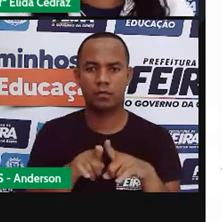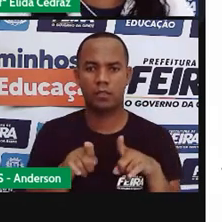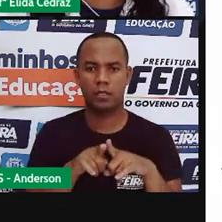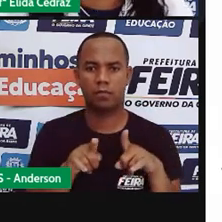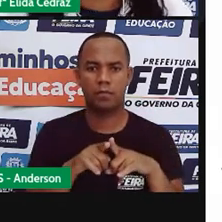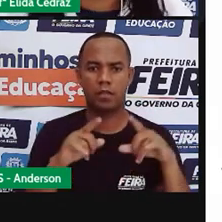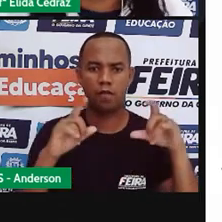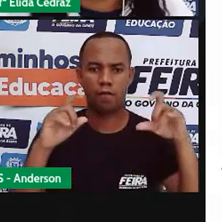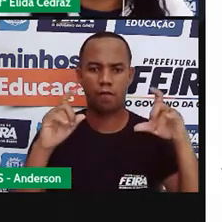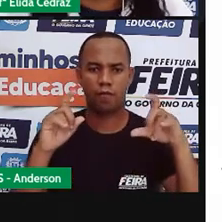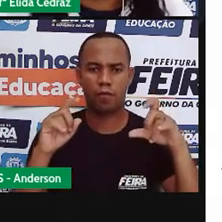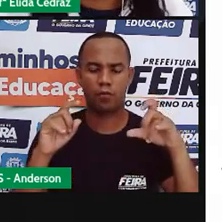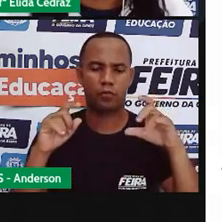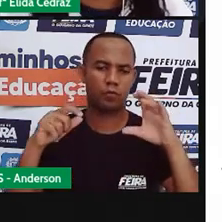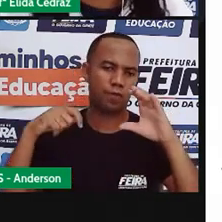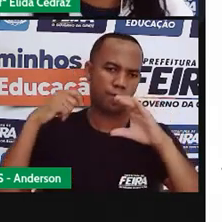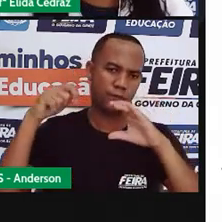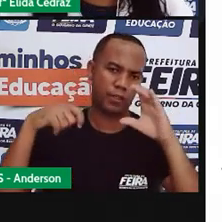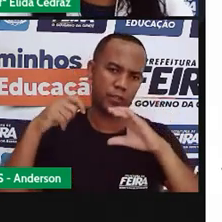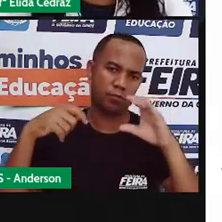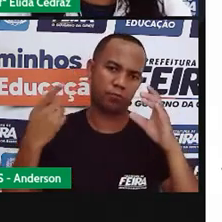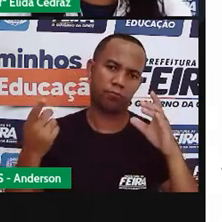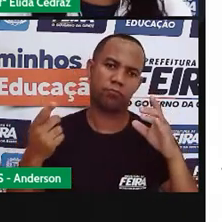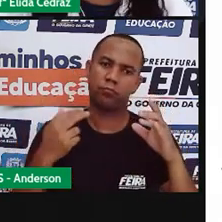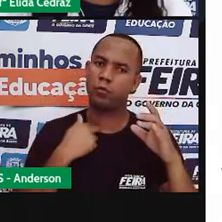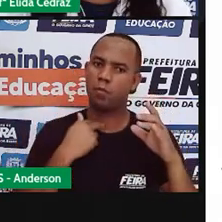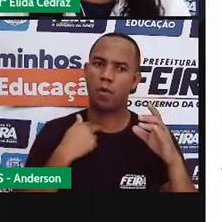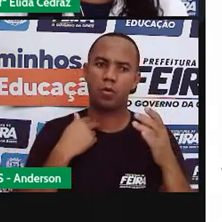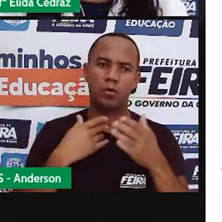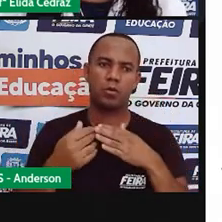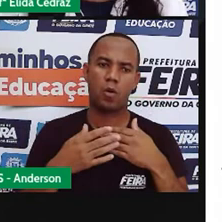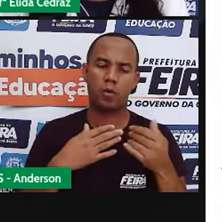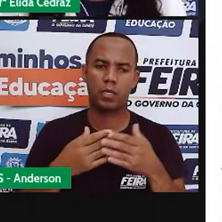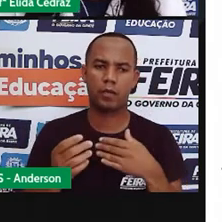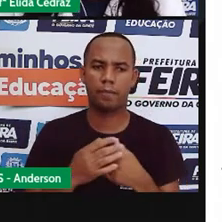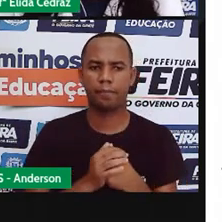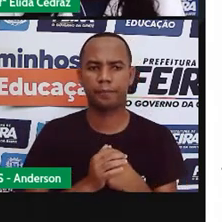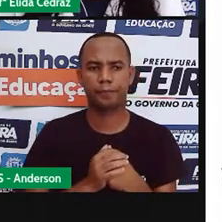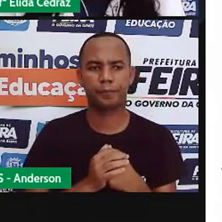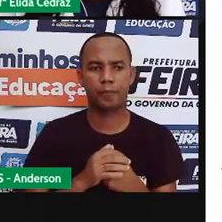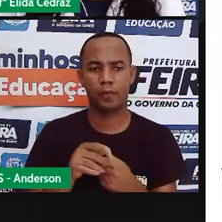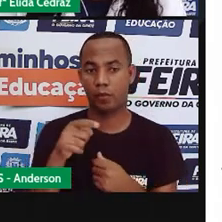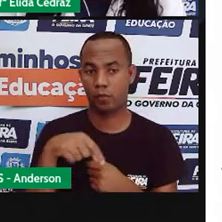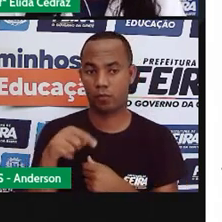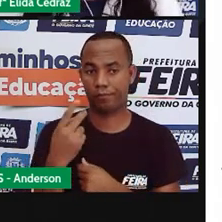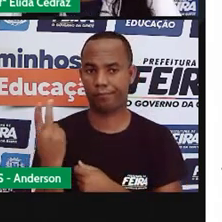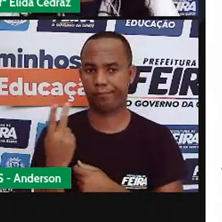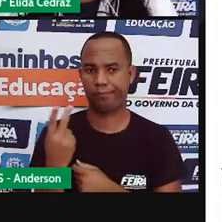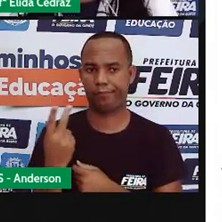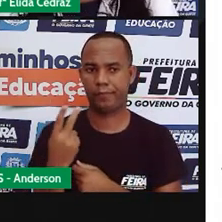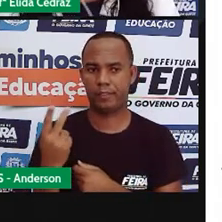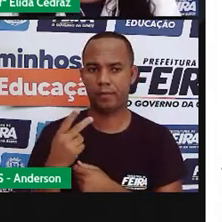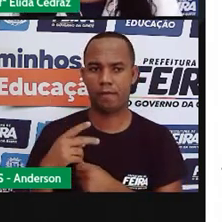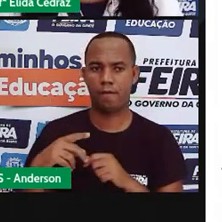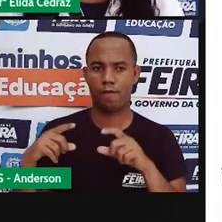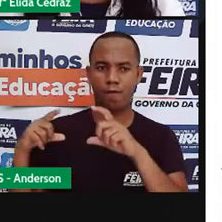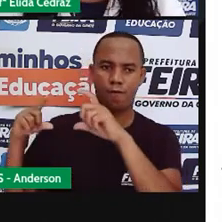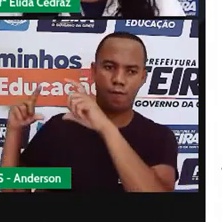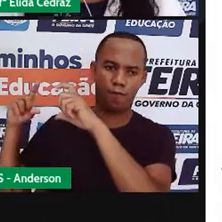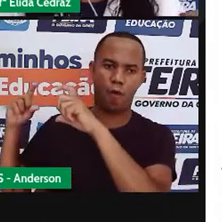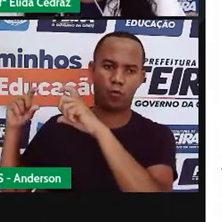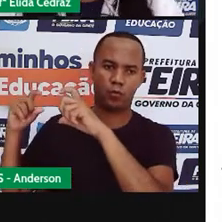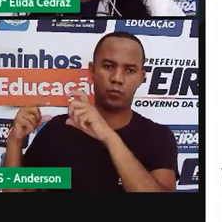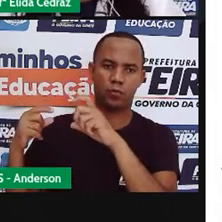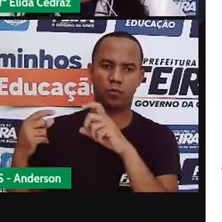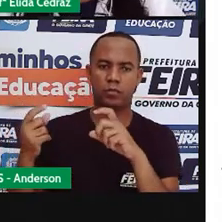e vídeos sem autorização por exemplo eu e Anderson a gente está aqui gravando se eu tirar uma foto com o Anderson